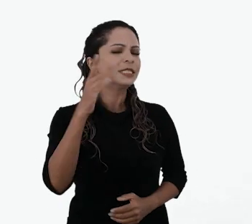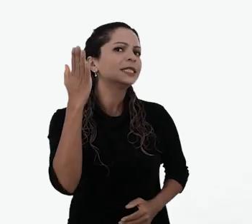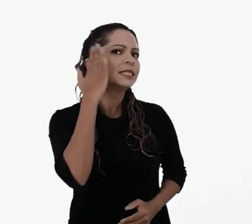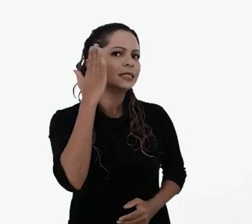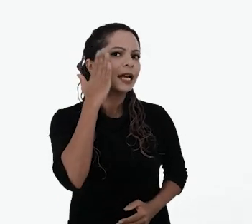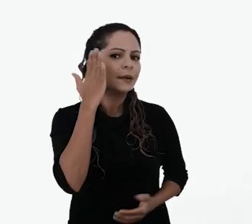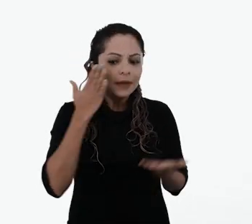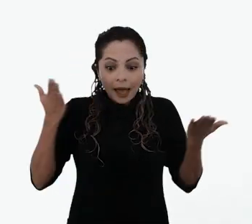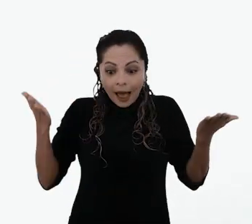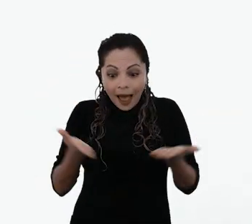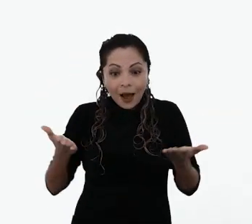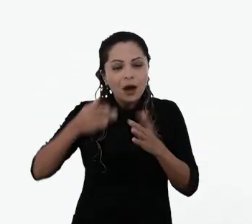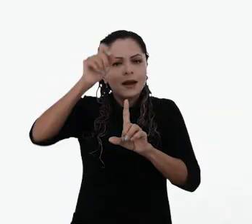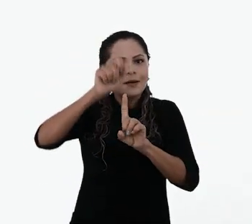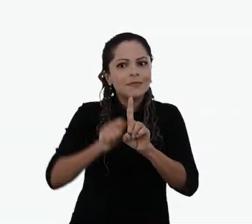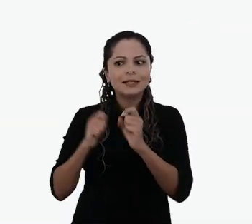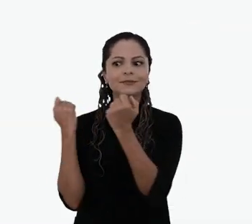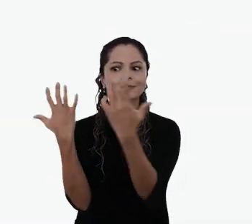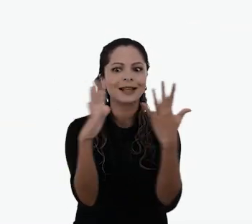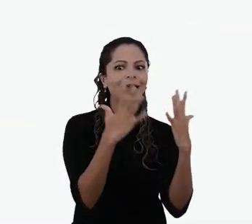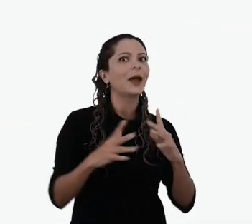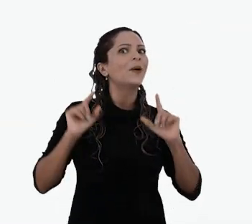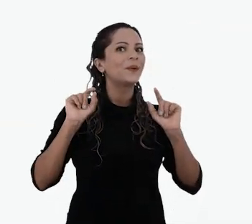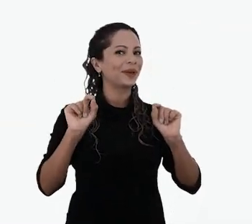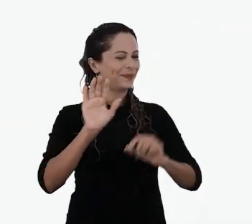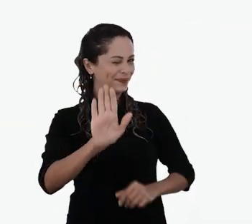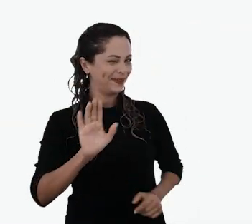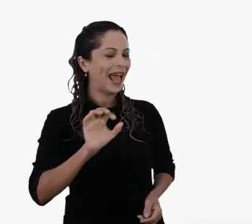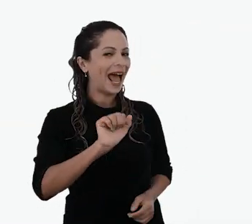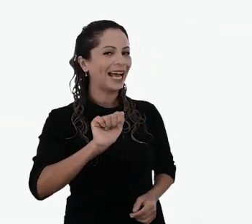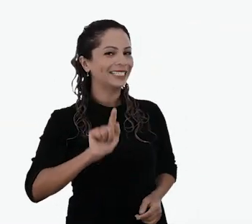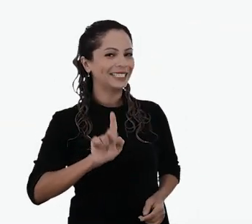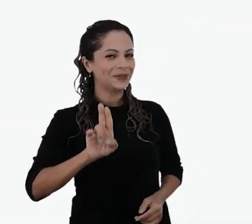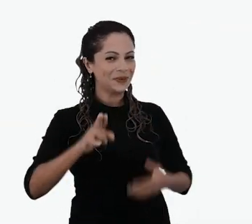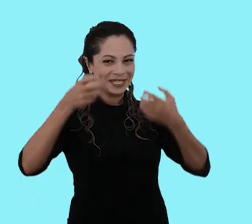Você sabe o comemoramos nesse mês? A AGU Explica.